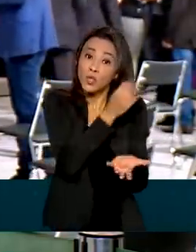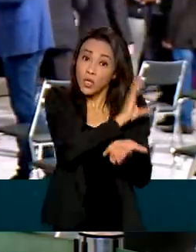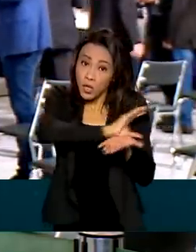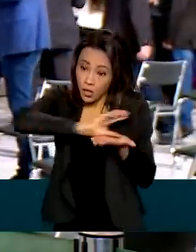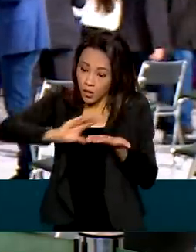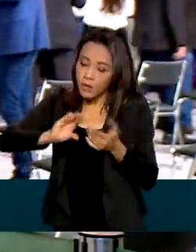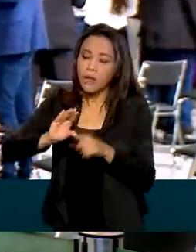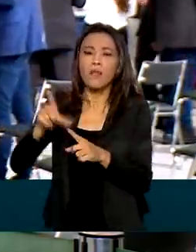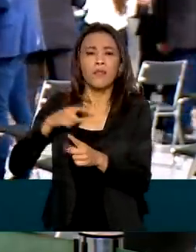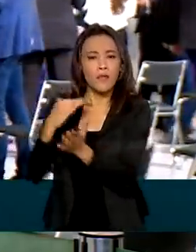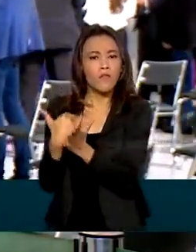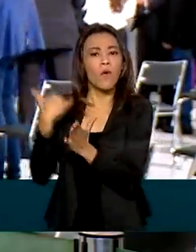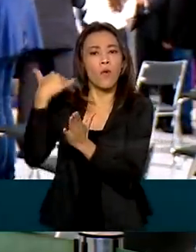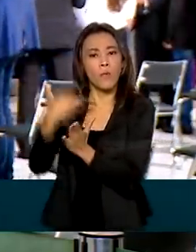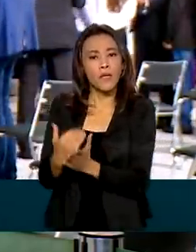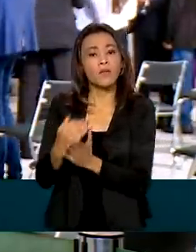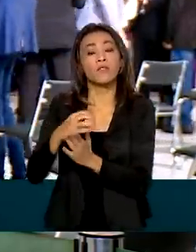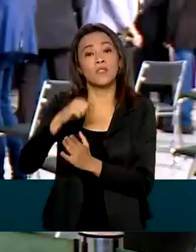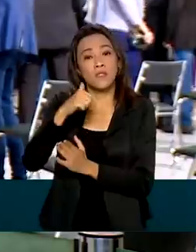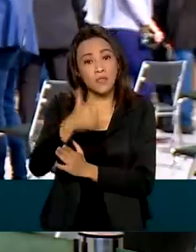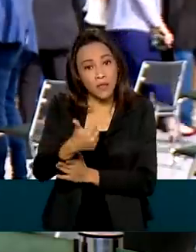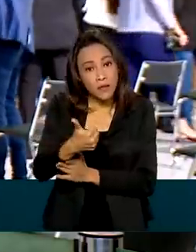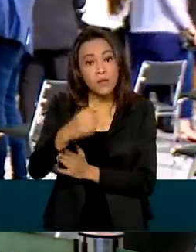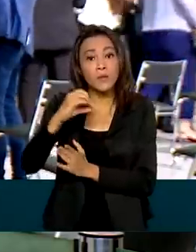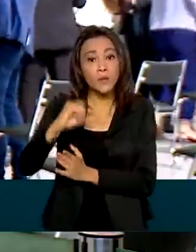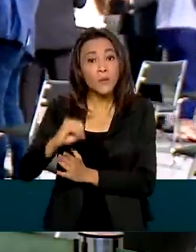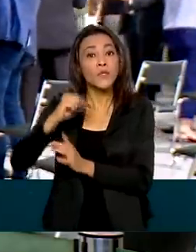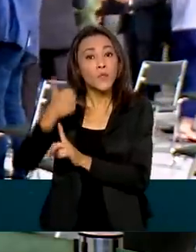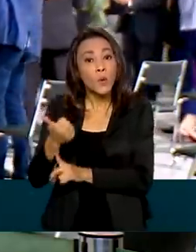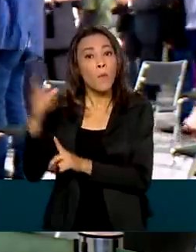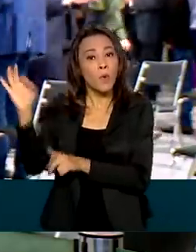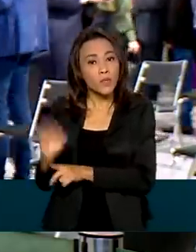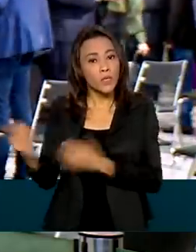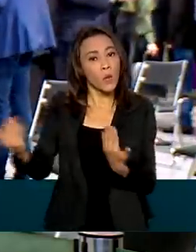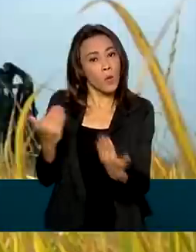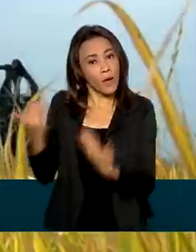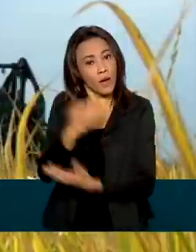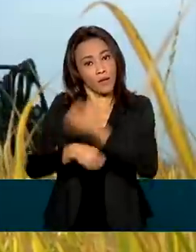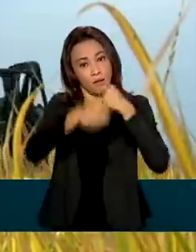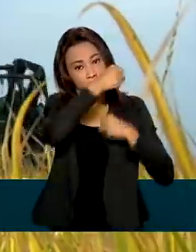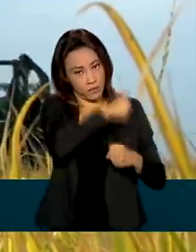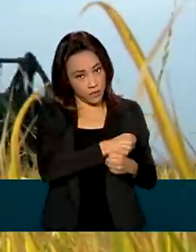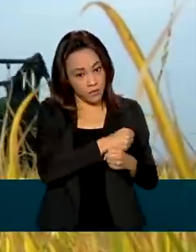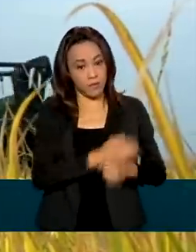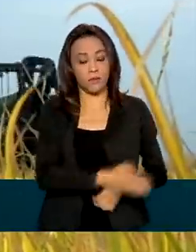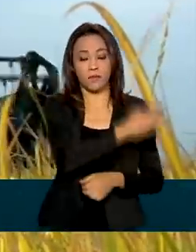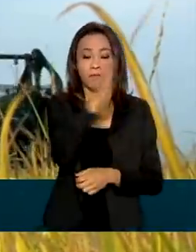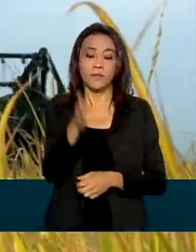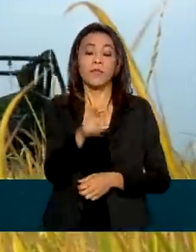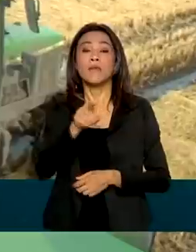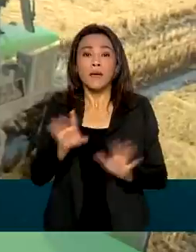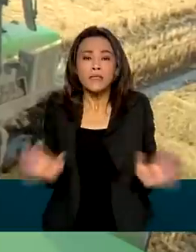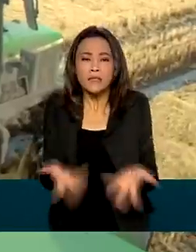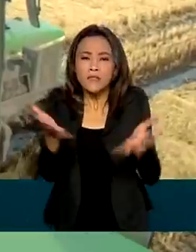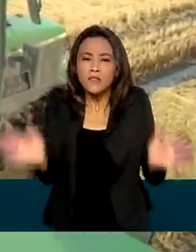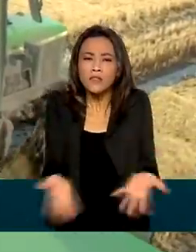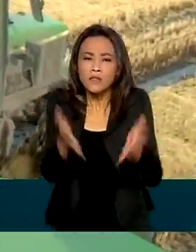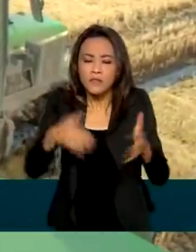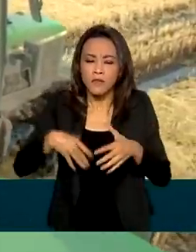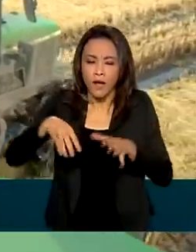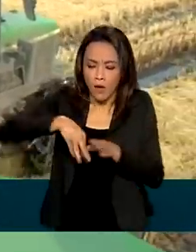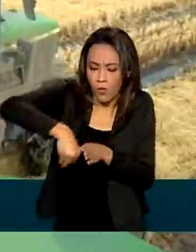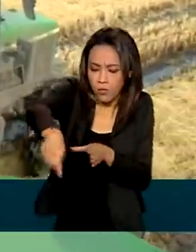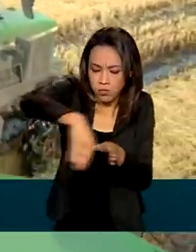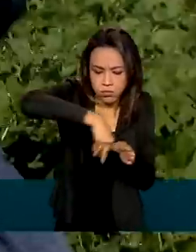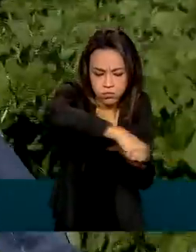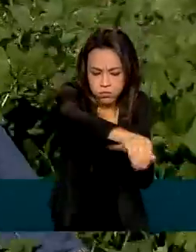teve um aumento de 101% em relação à safra anterior. E para incentivar uma agropecuária cada vez mais